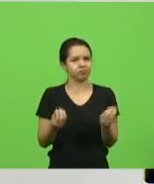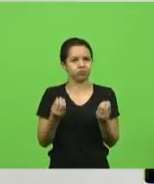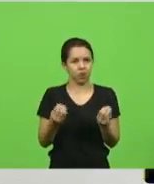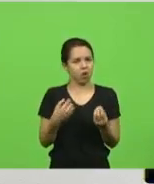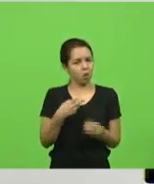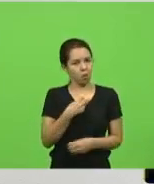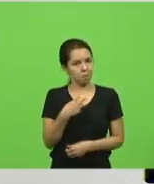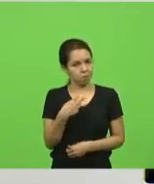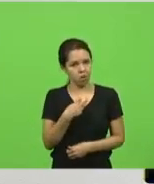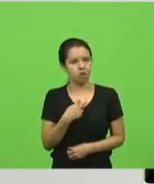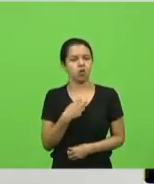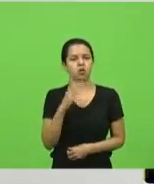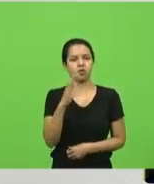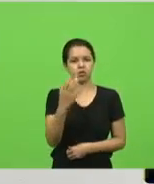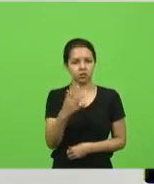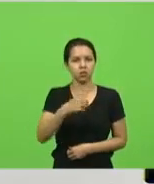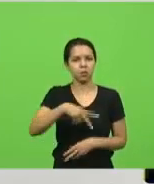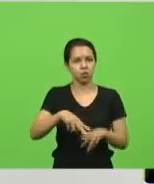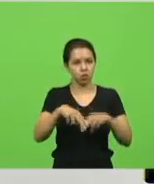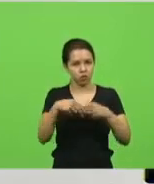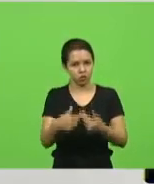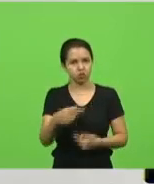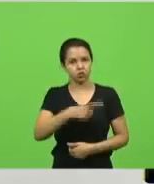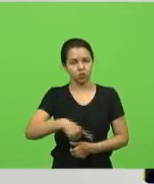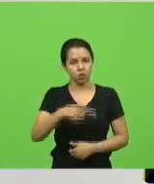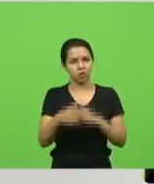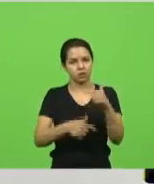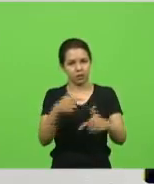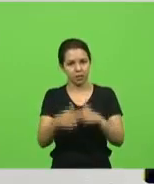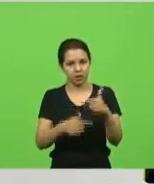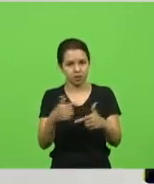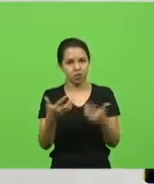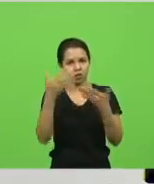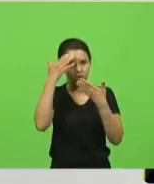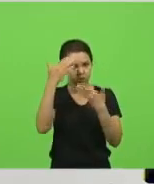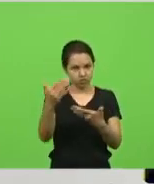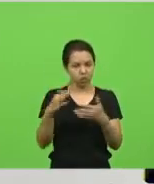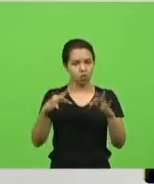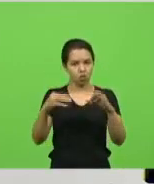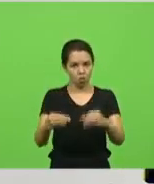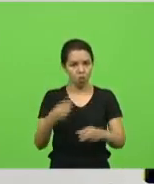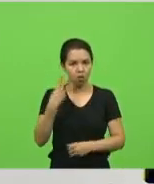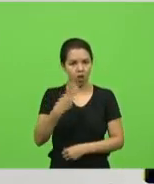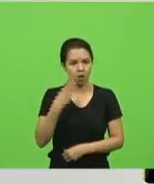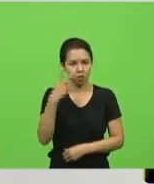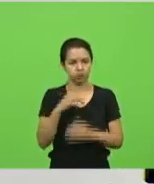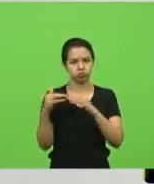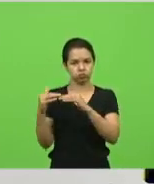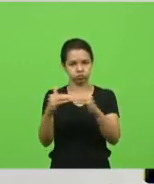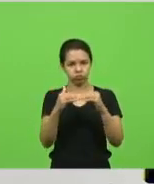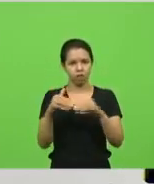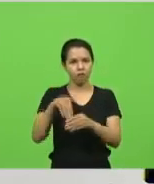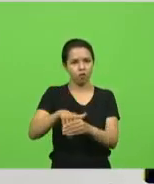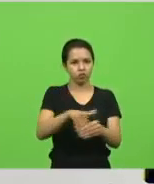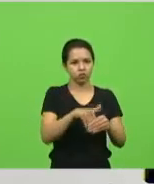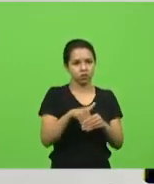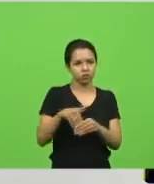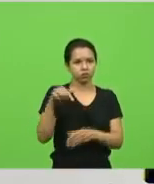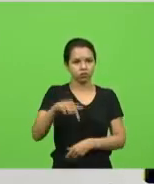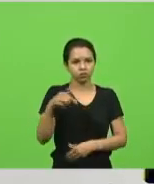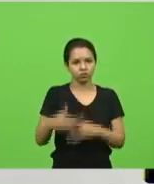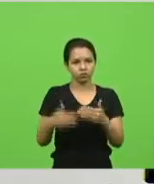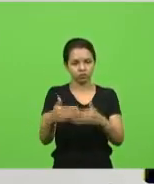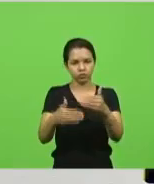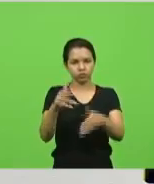acontecer. Por isso, nós estamos trabalhando. Eu quero agradecer a todos os parlamentares de unanimidade. Foi votado aqui para que ele tramitasse em